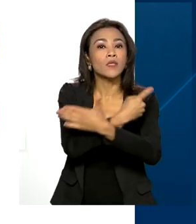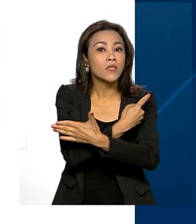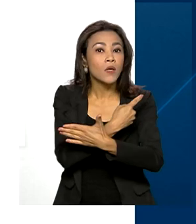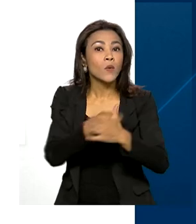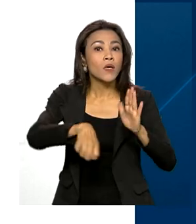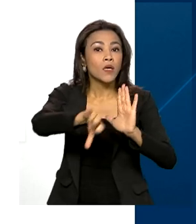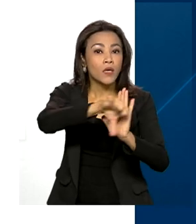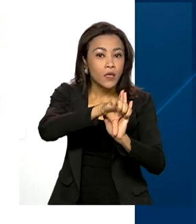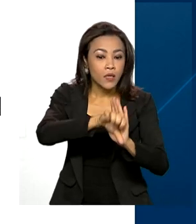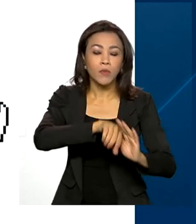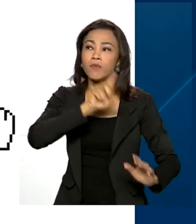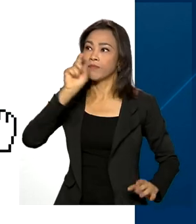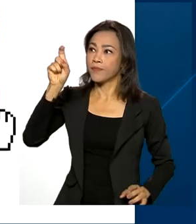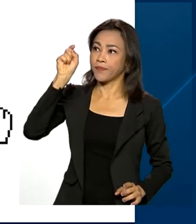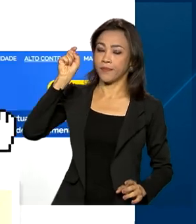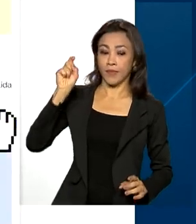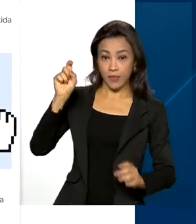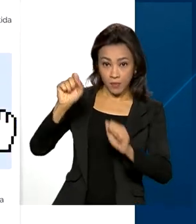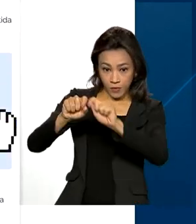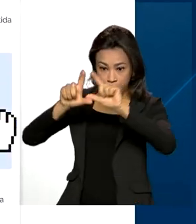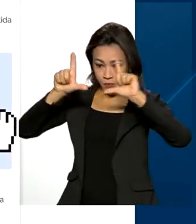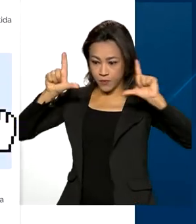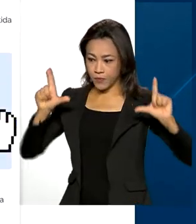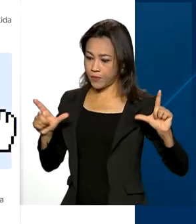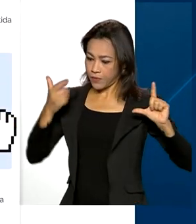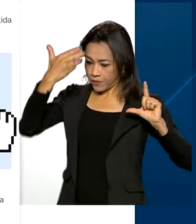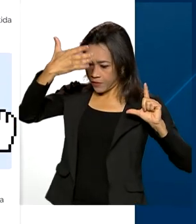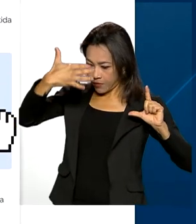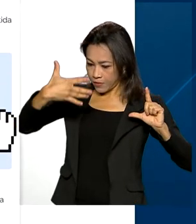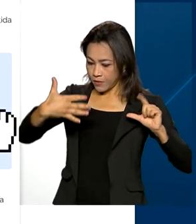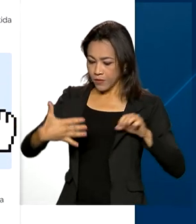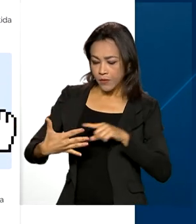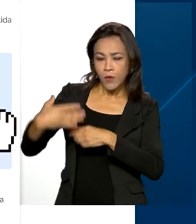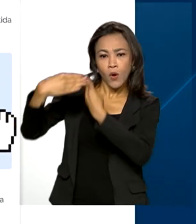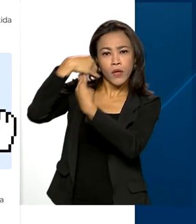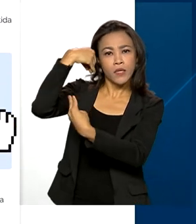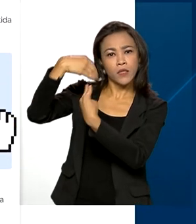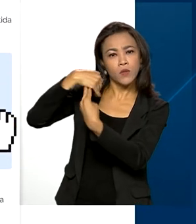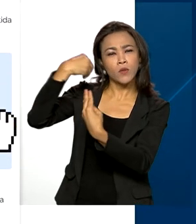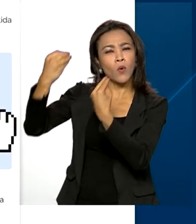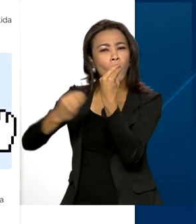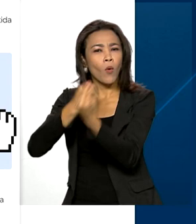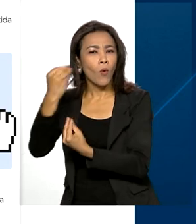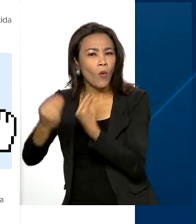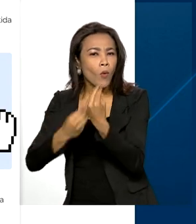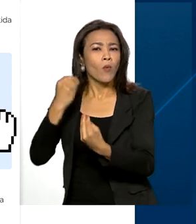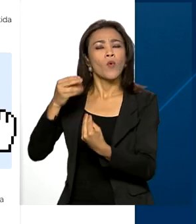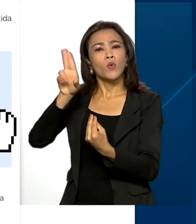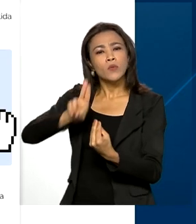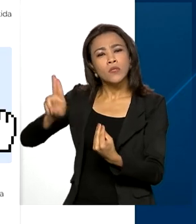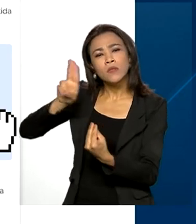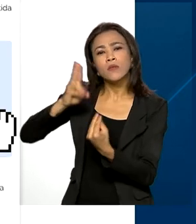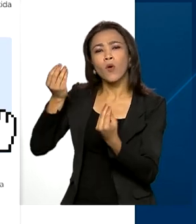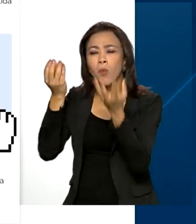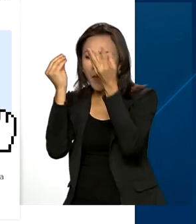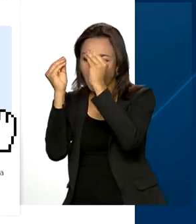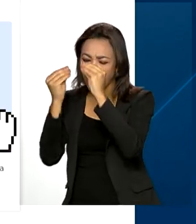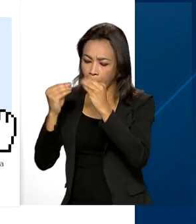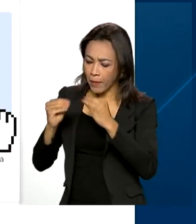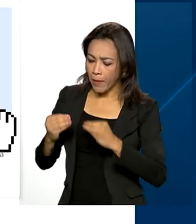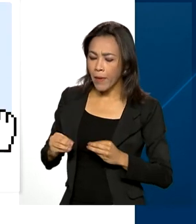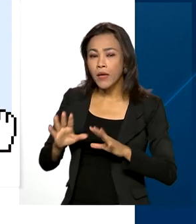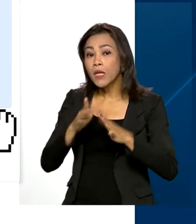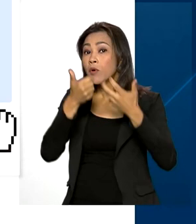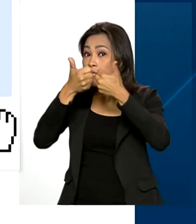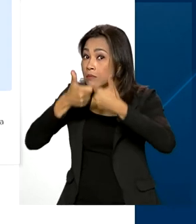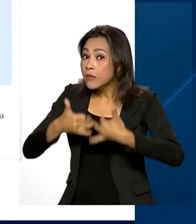fato. Em seguida, o usuário é encaminhado para uma página com orientações gerais sobre o uso do sistema e depois indica